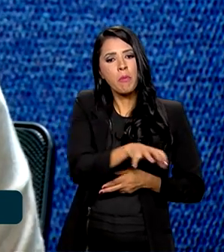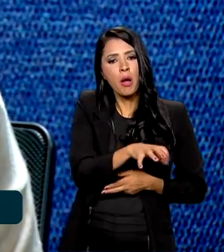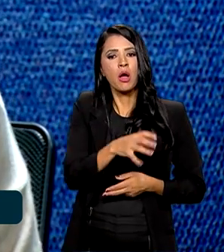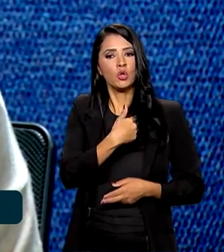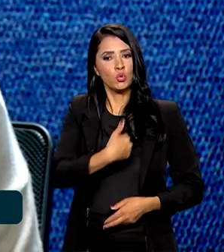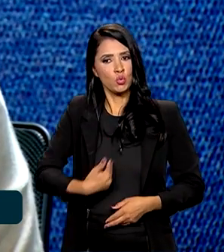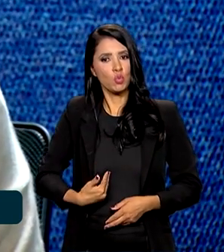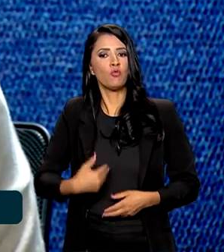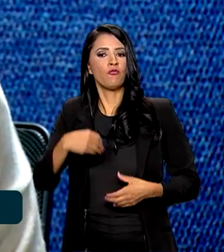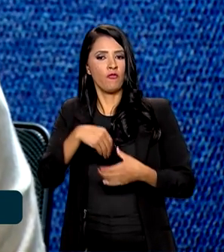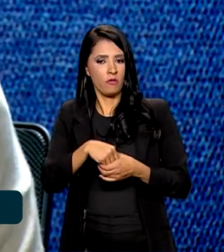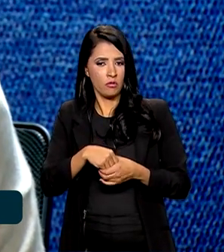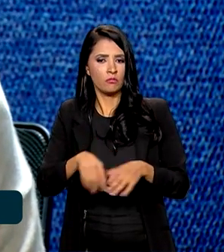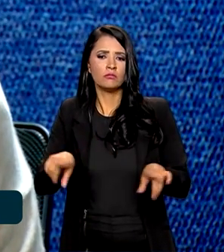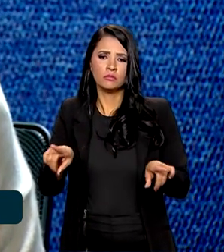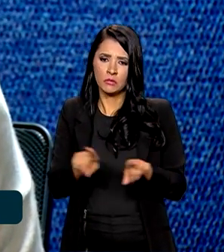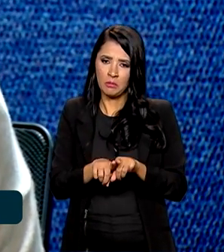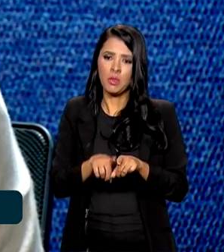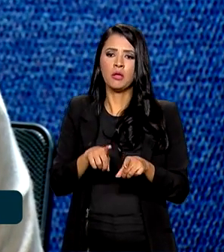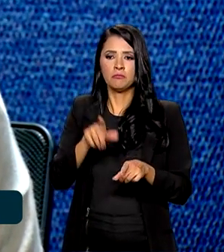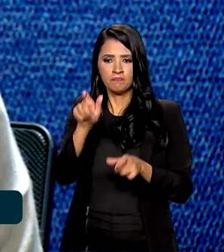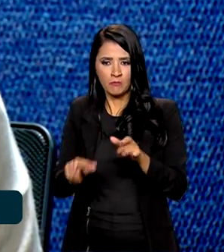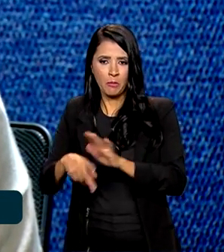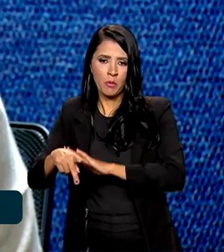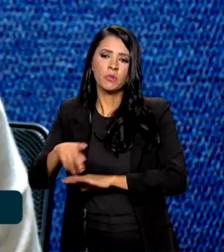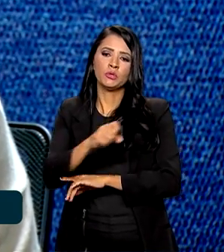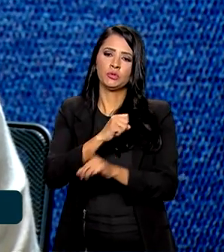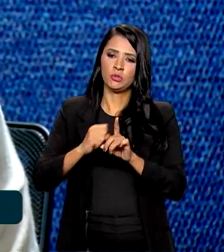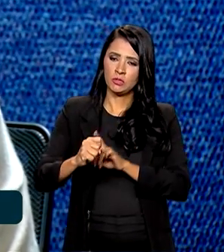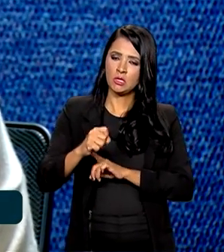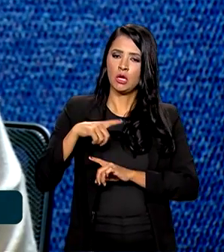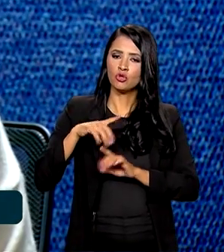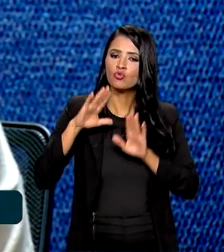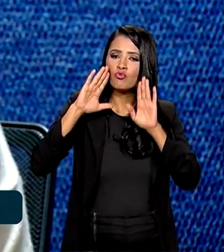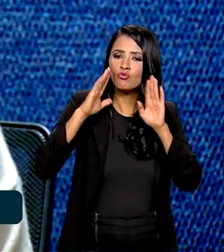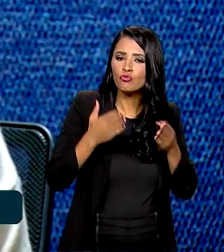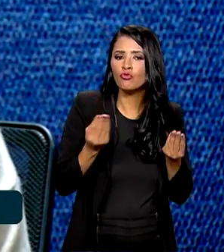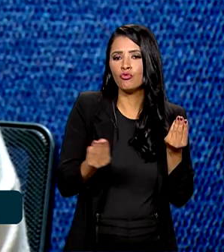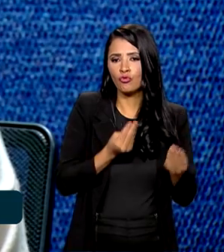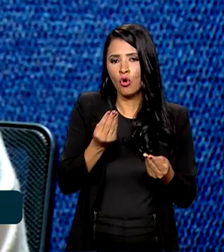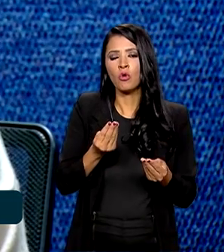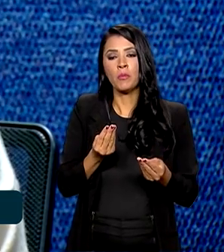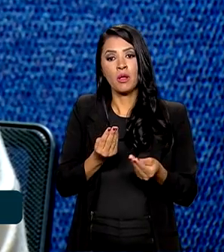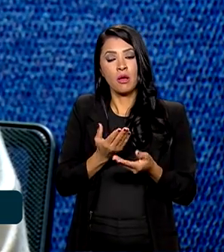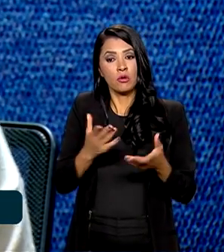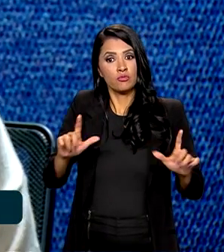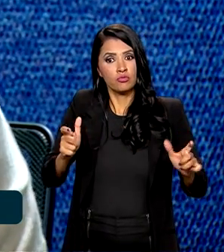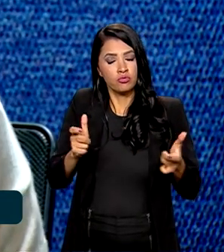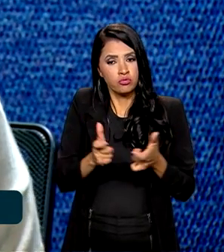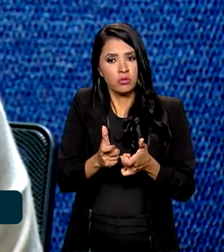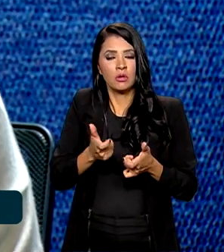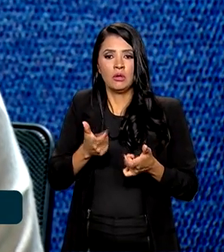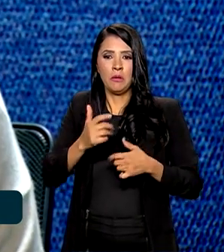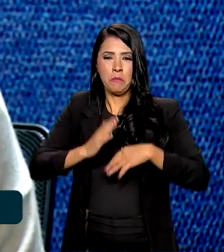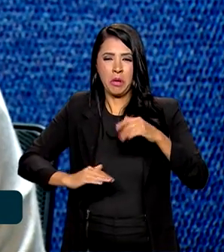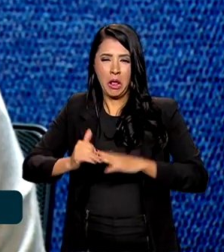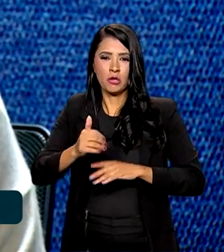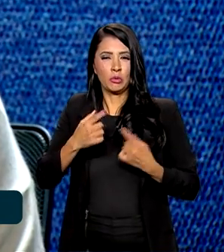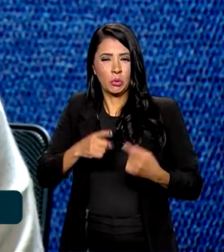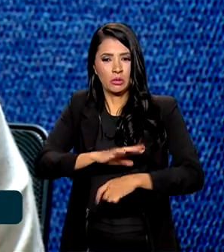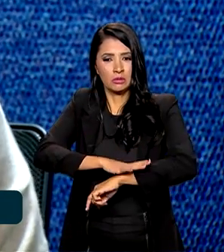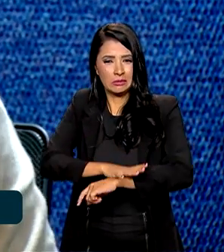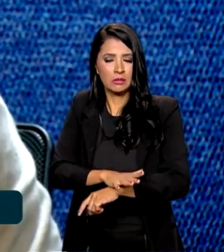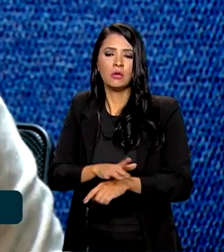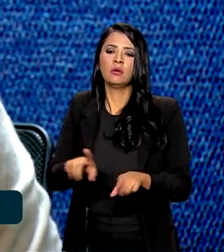governamental e com atores da sociedade civil voltado para a erradicação de práticas racistas e para a